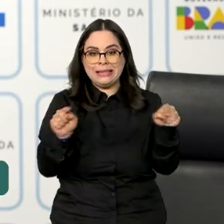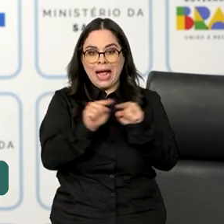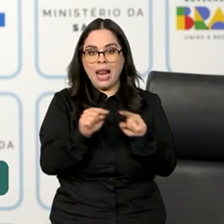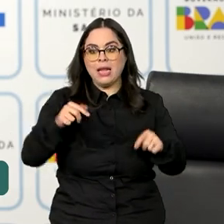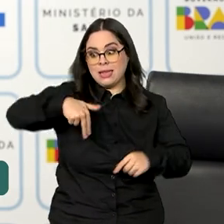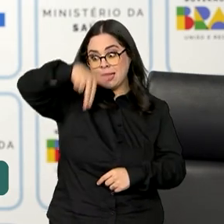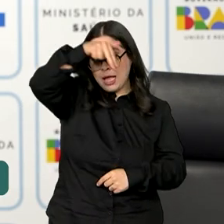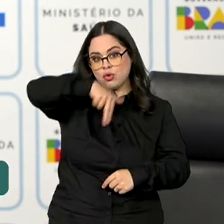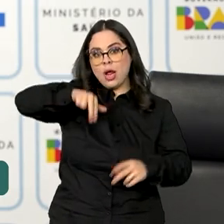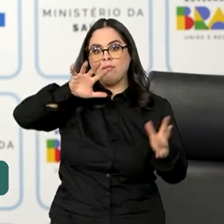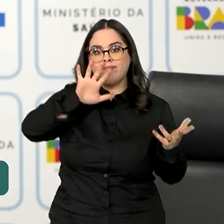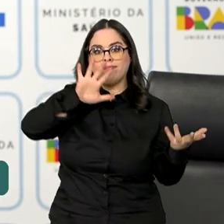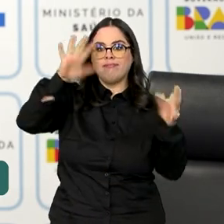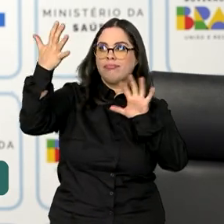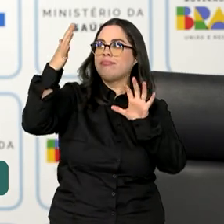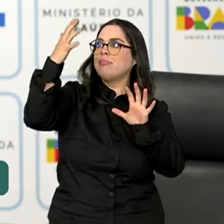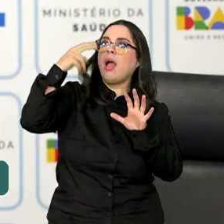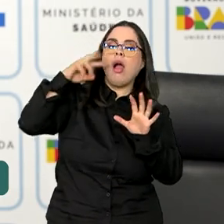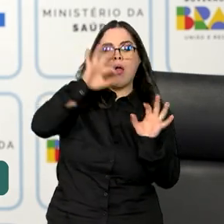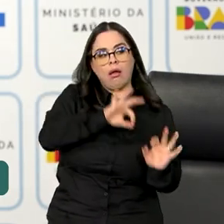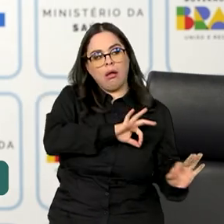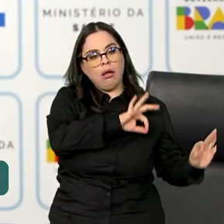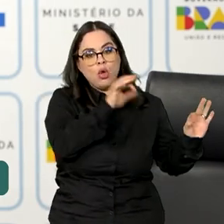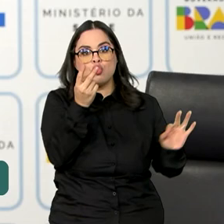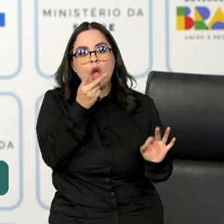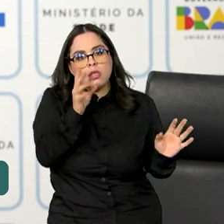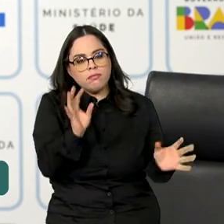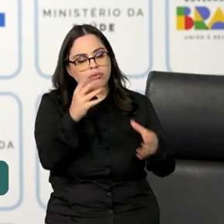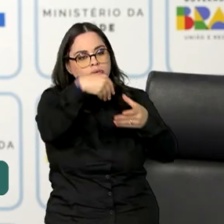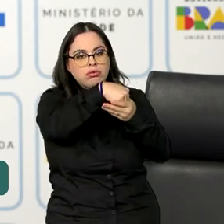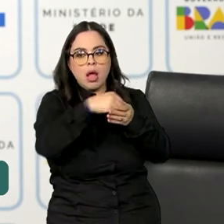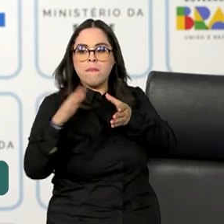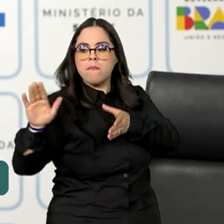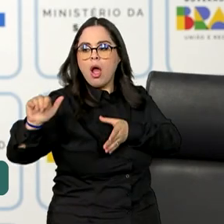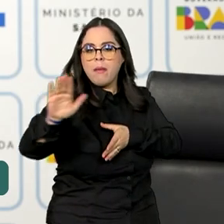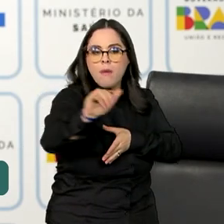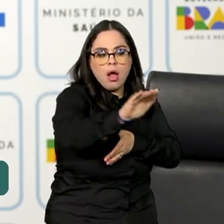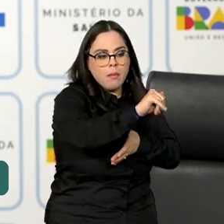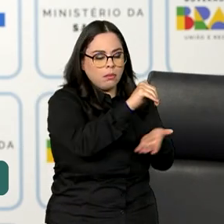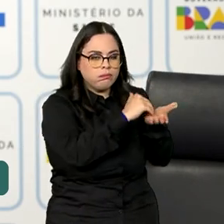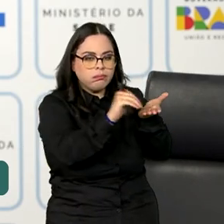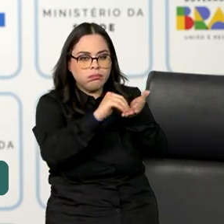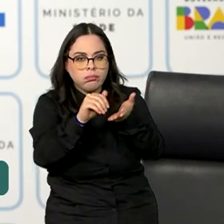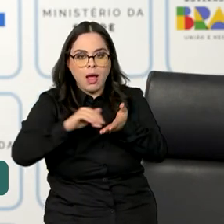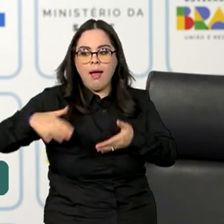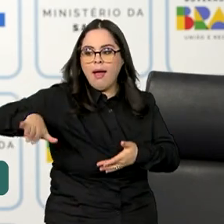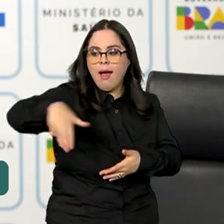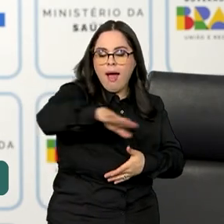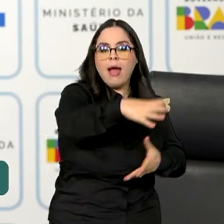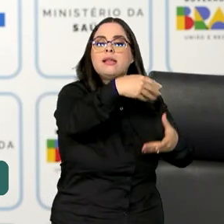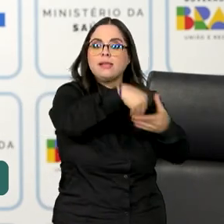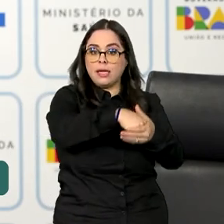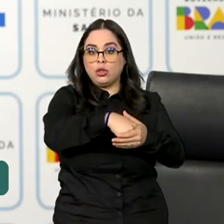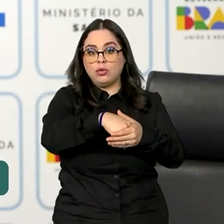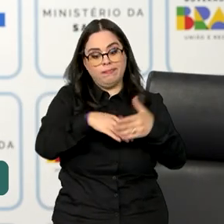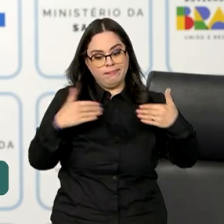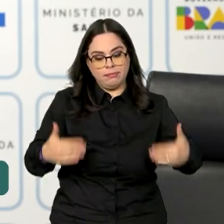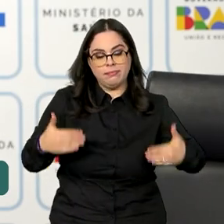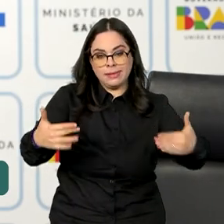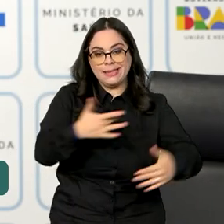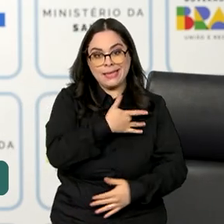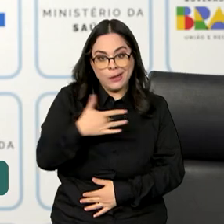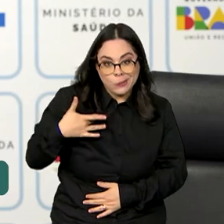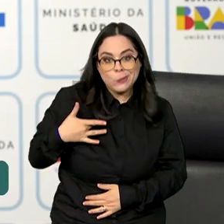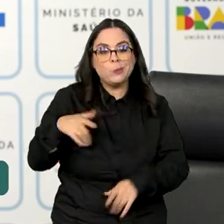Situação do Clima no país, onde congrega todas as secretarias do Ministério da Saúde e